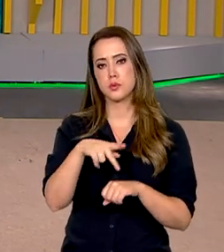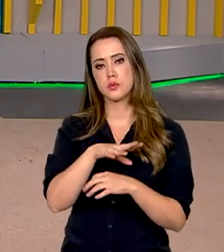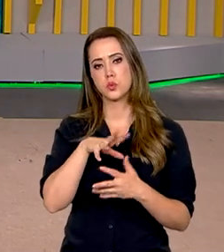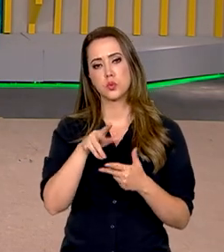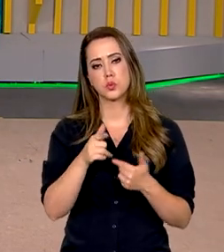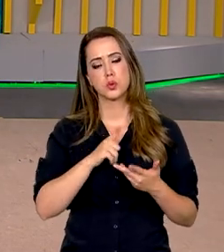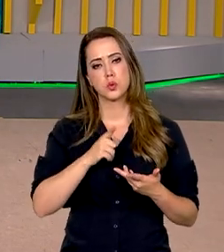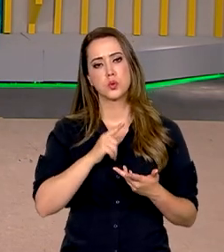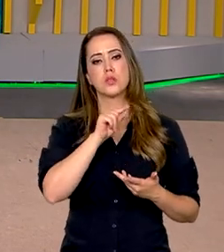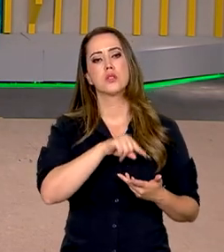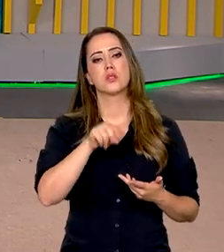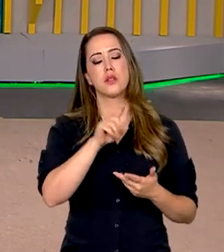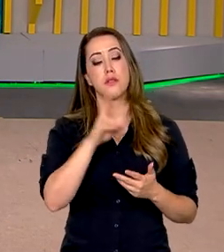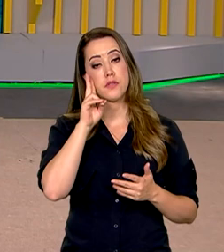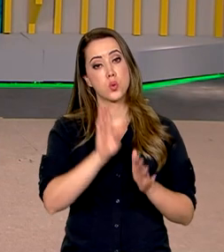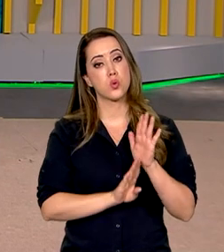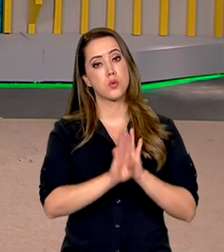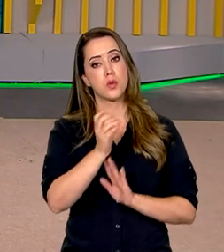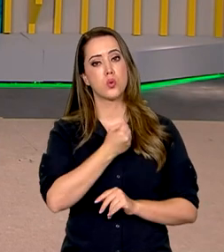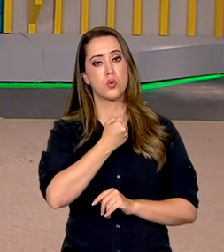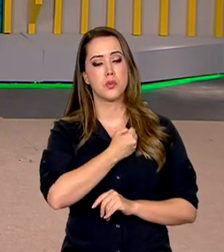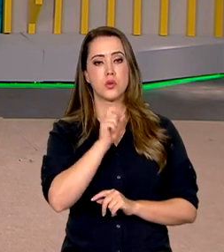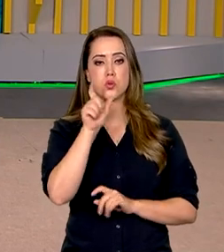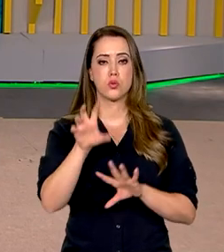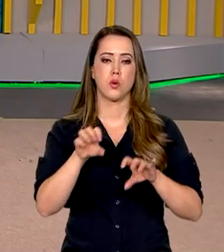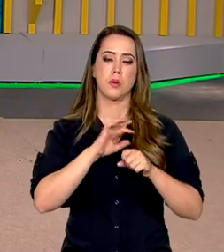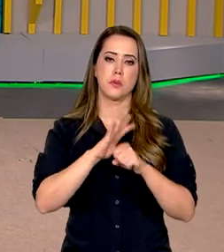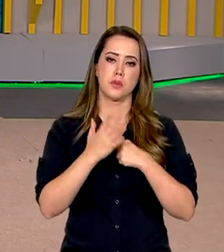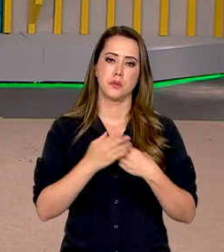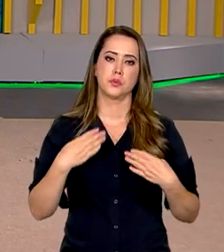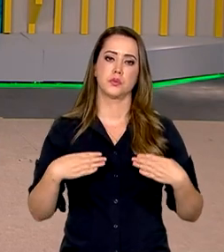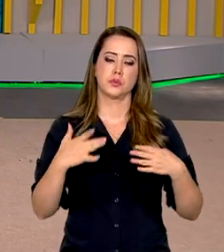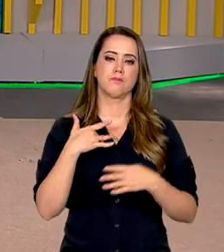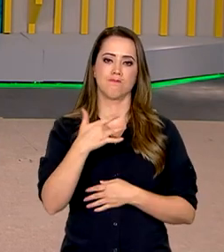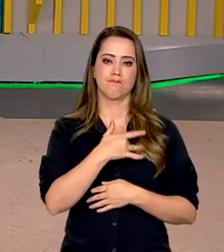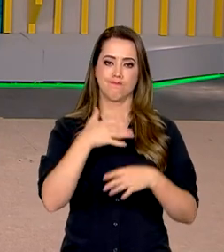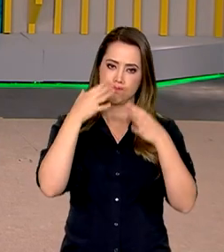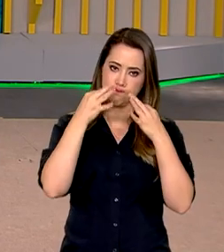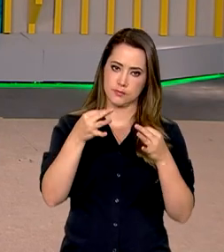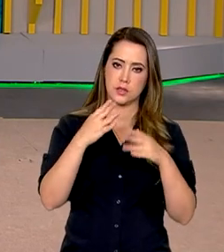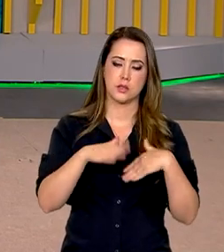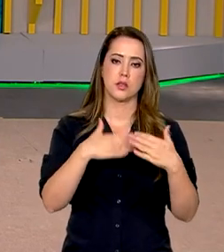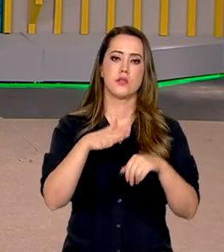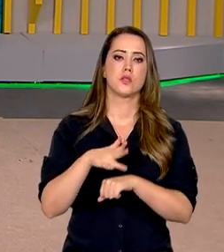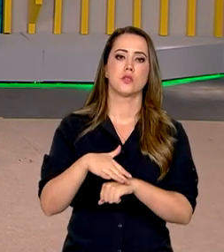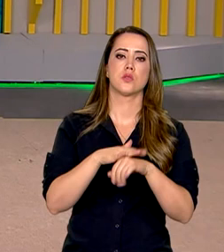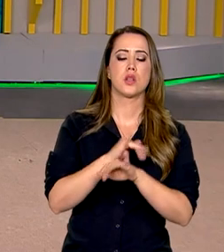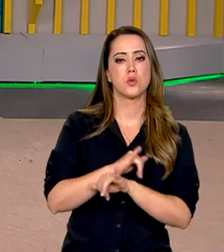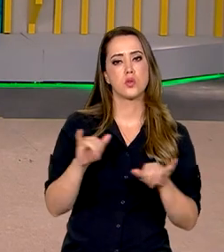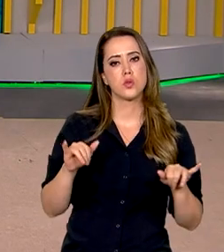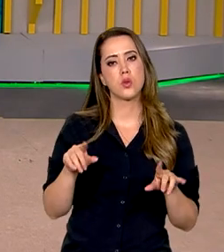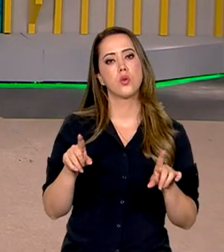países, tem registrado um aumento no número de casos, Ana. O Ministério da Saúde está atento à evolução da doença e